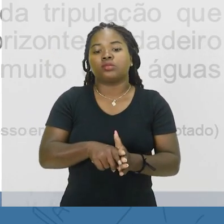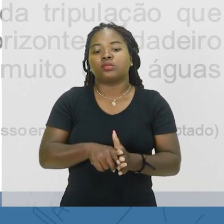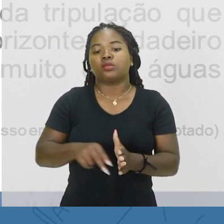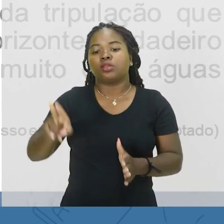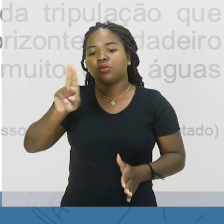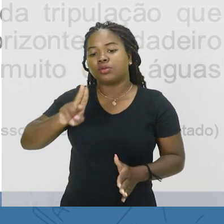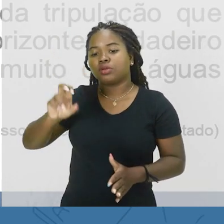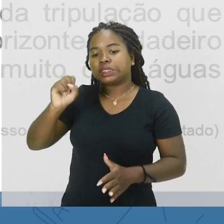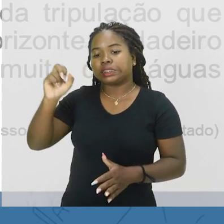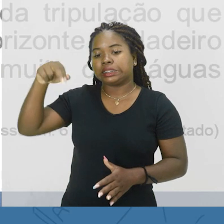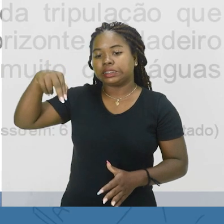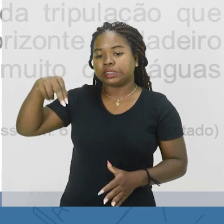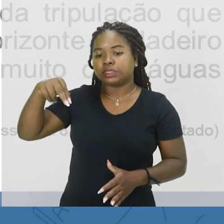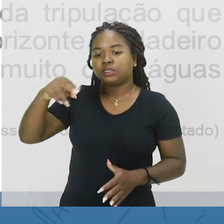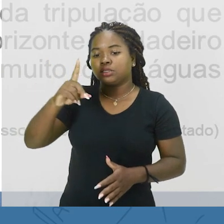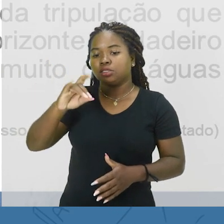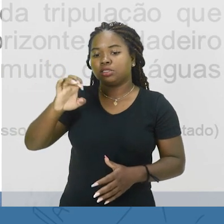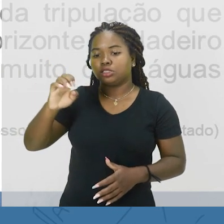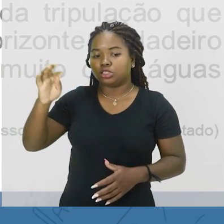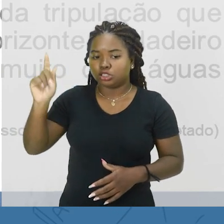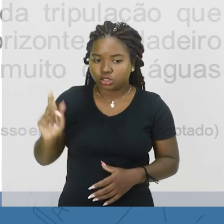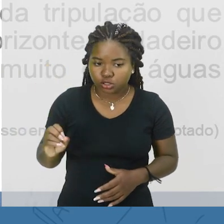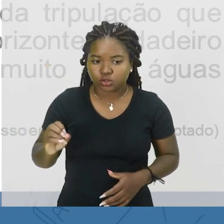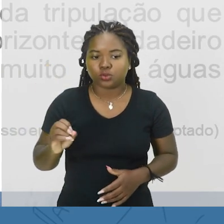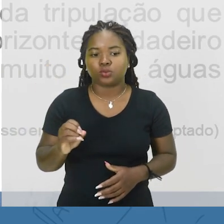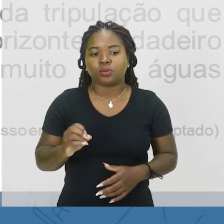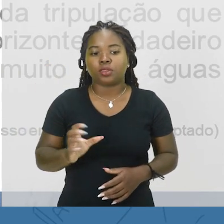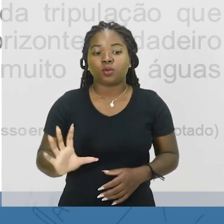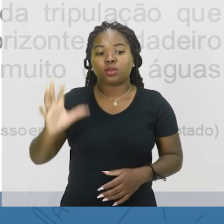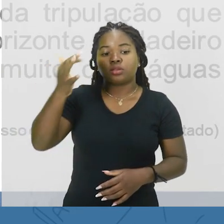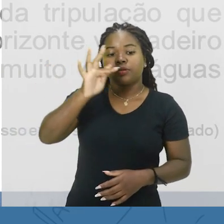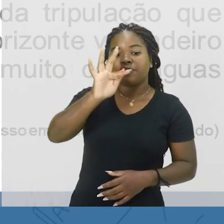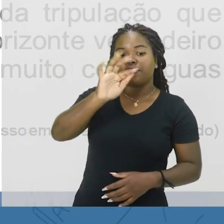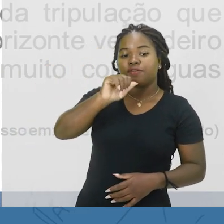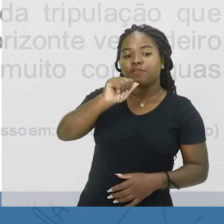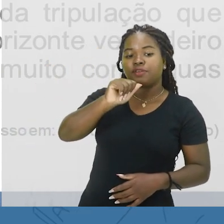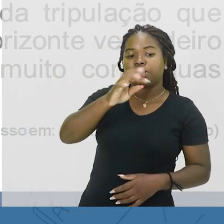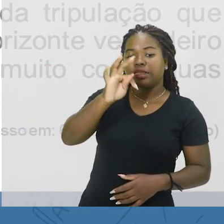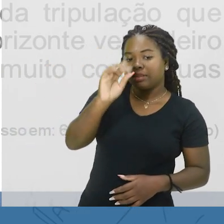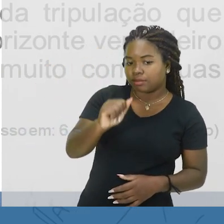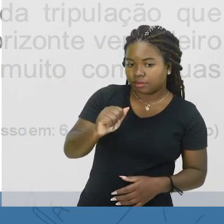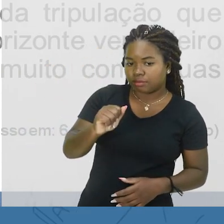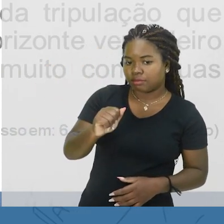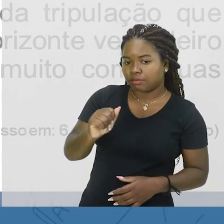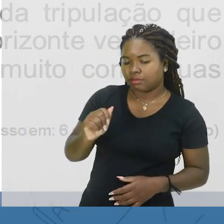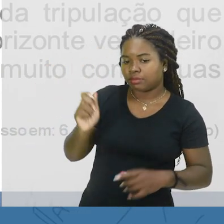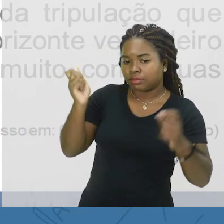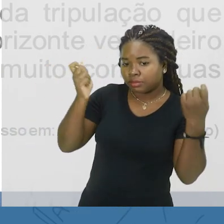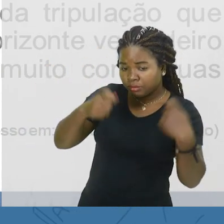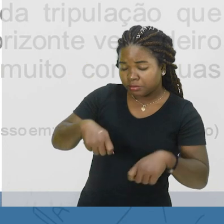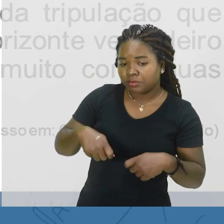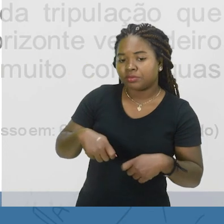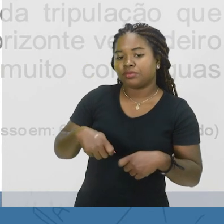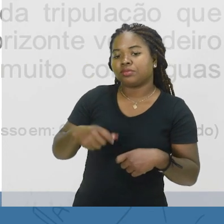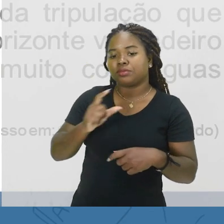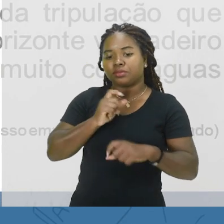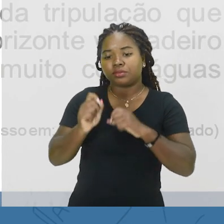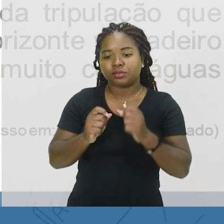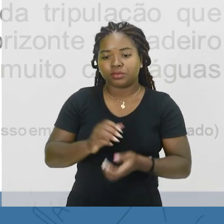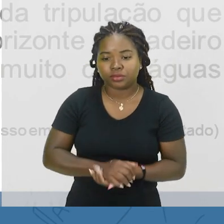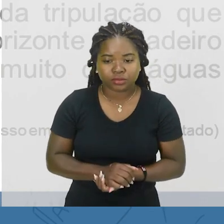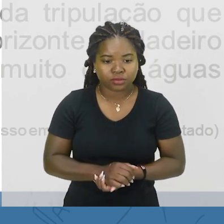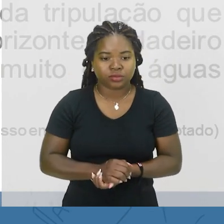né, obscurecido os, né, os icebergs da visão da tripulação